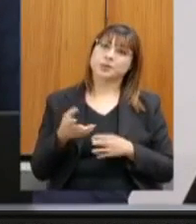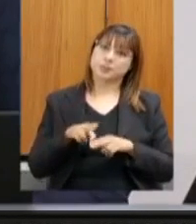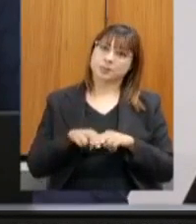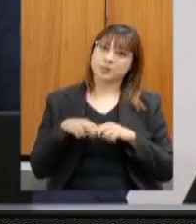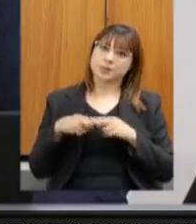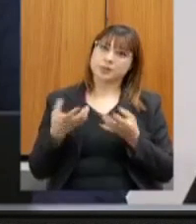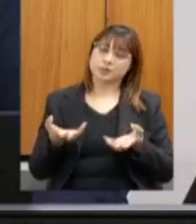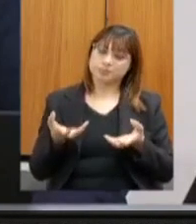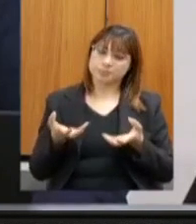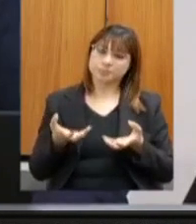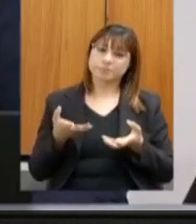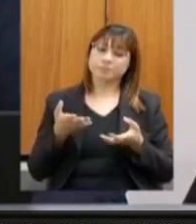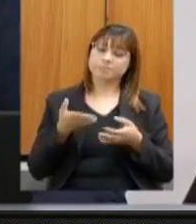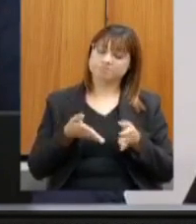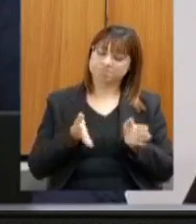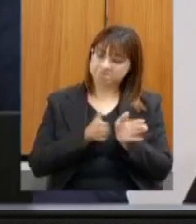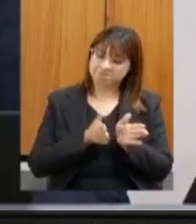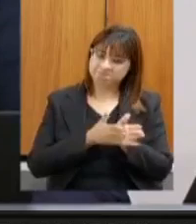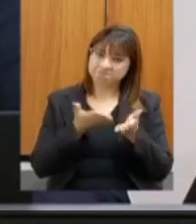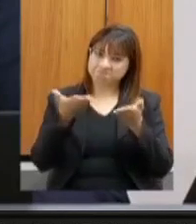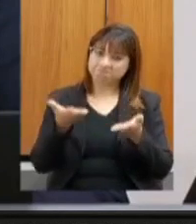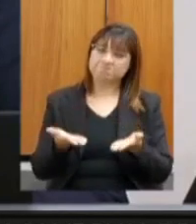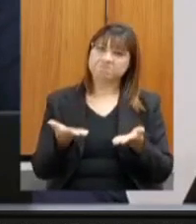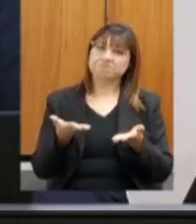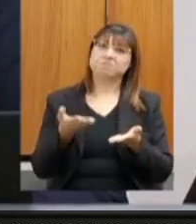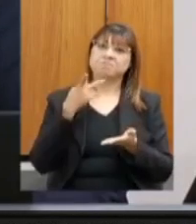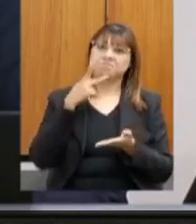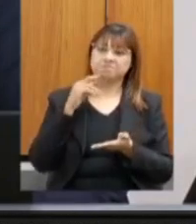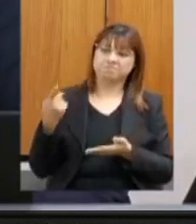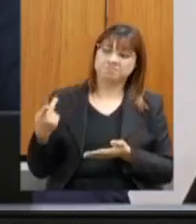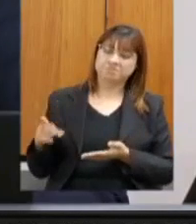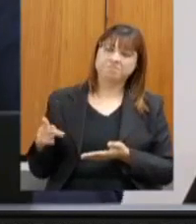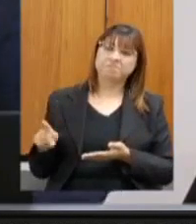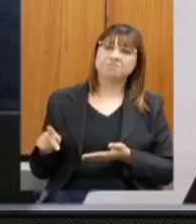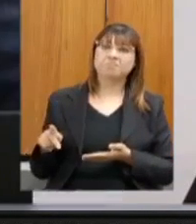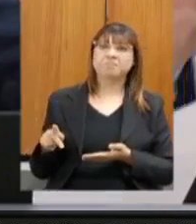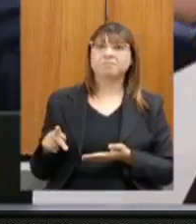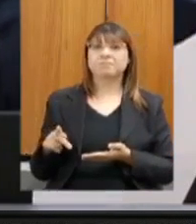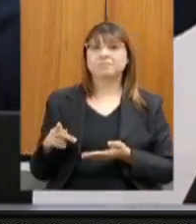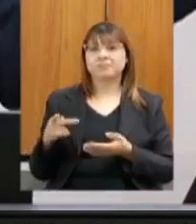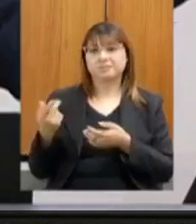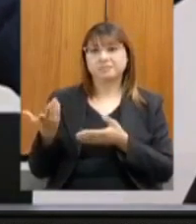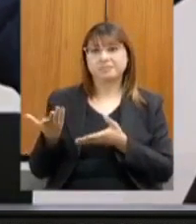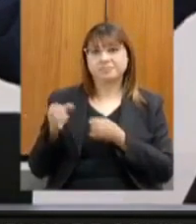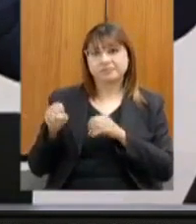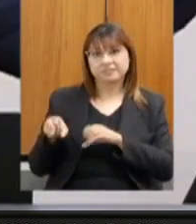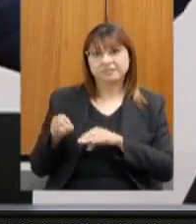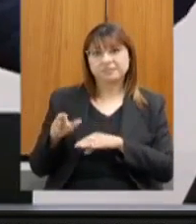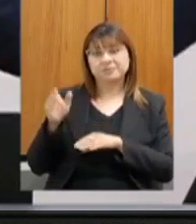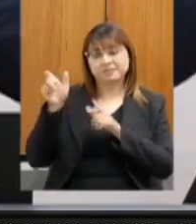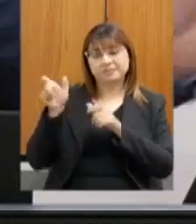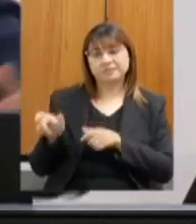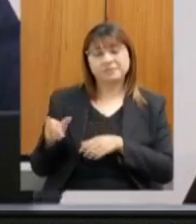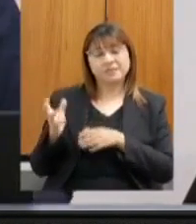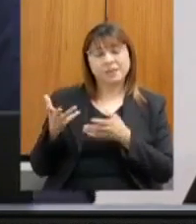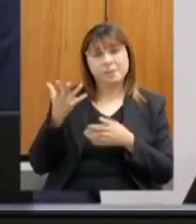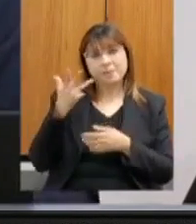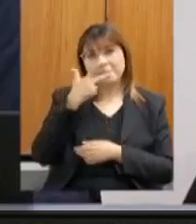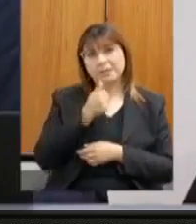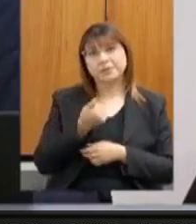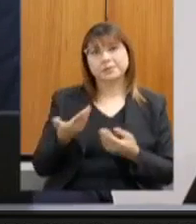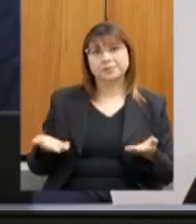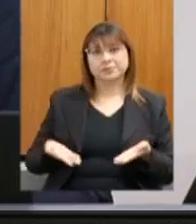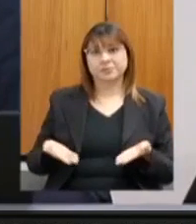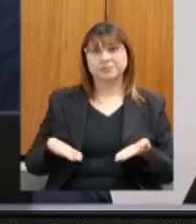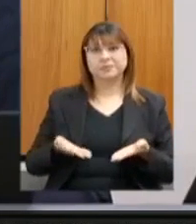considerações, te parabenizar por ter criado essa figura maravilhosa aqui. Hoje,